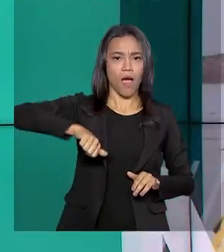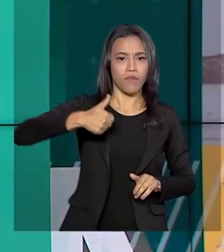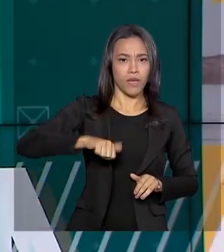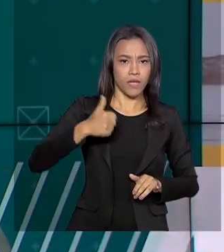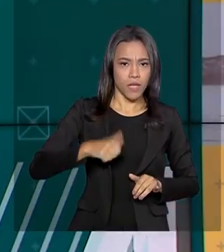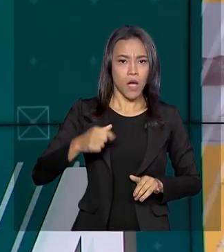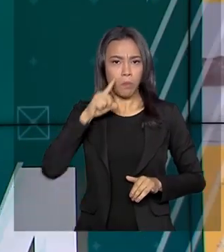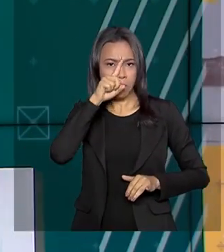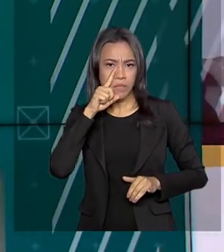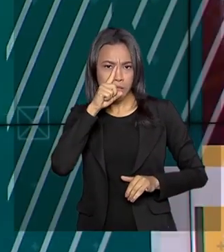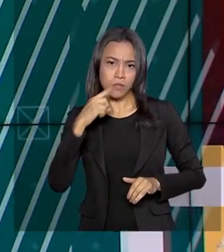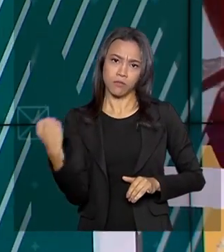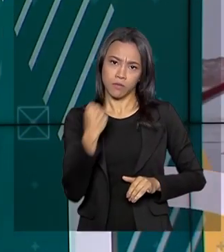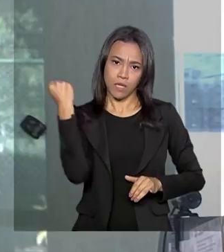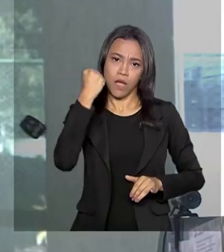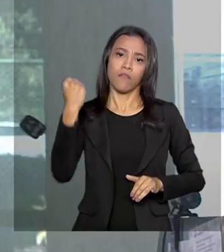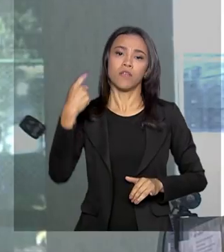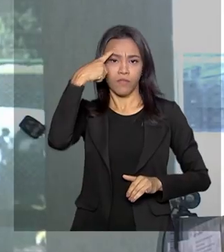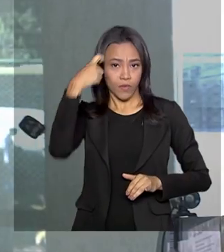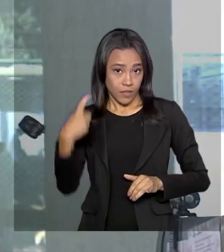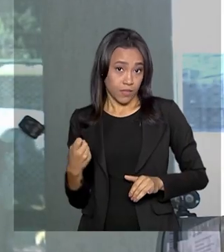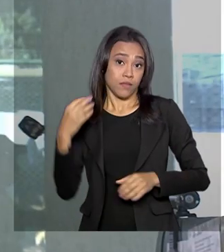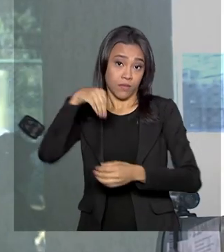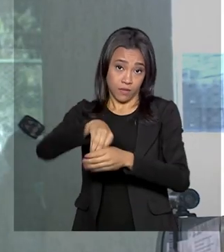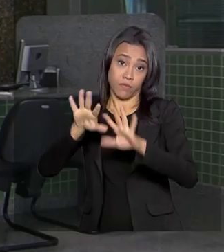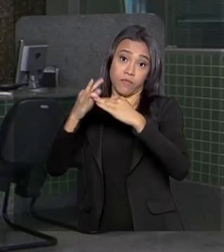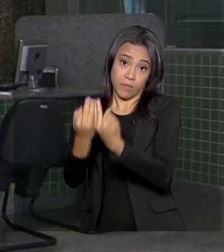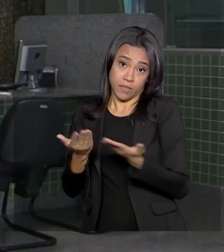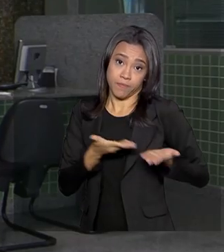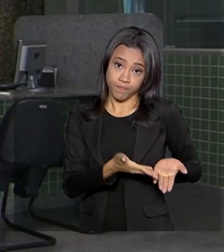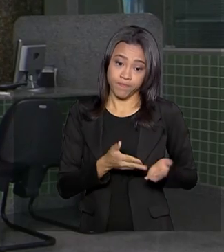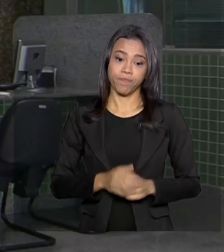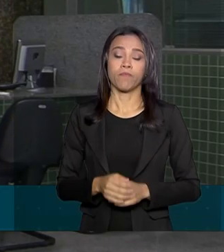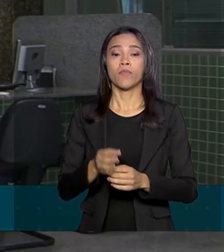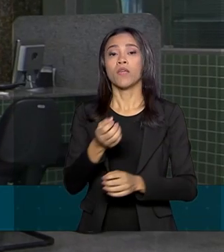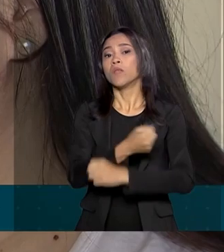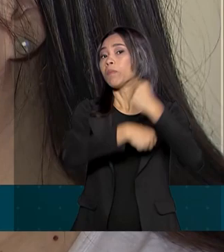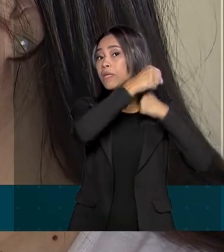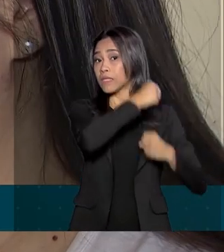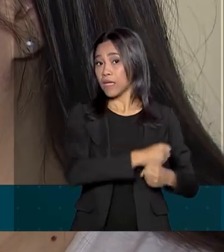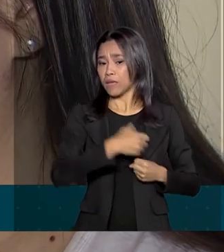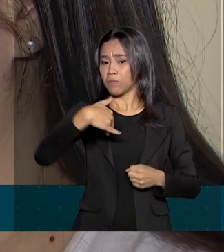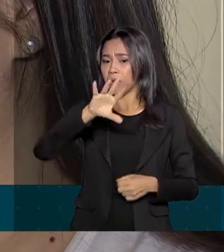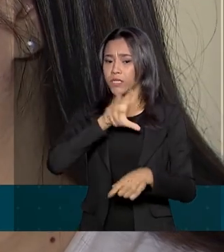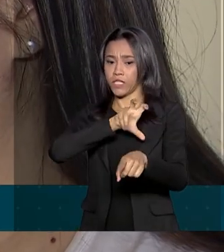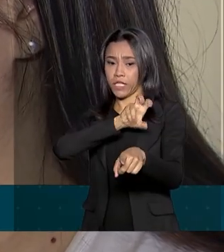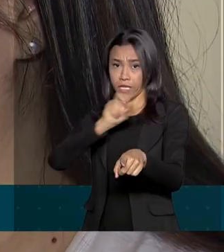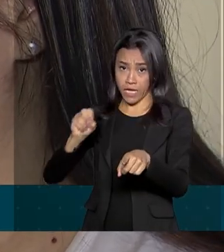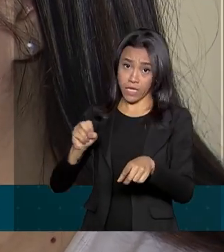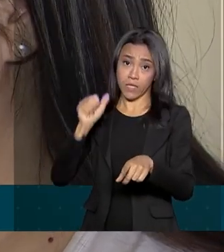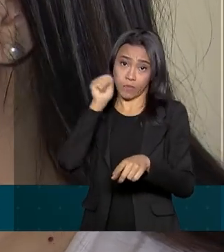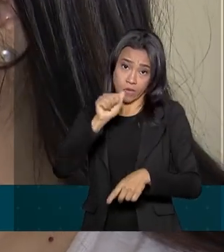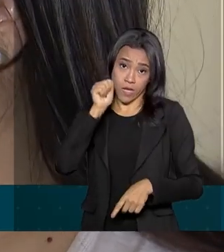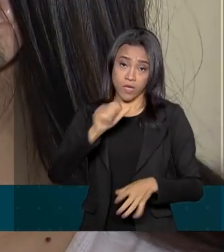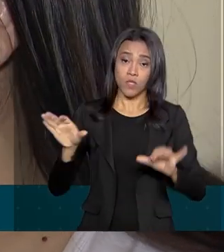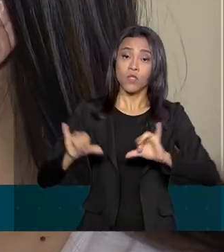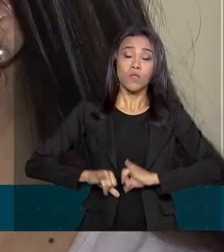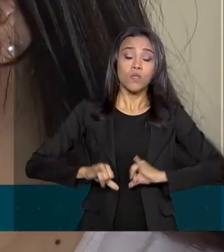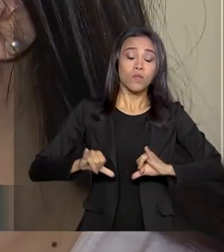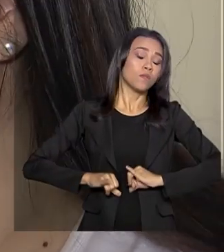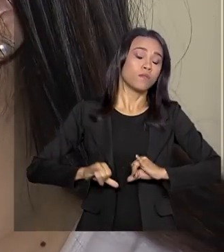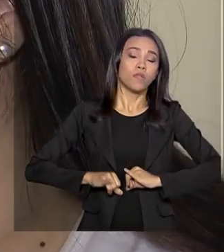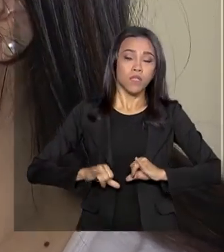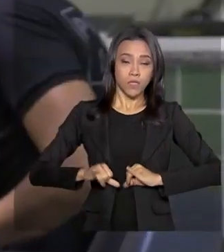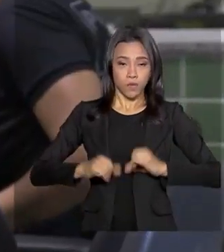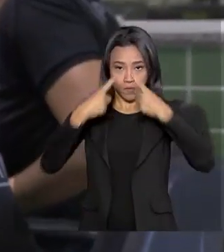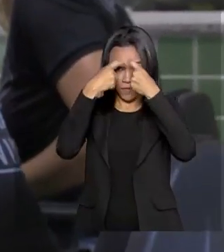da violência doméstica. No ano passado, mais de 500 mulheres sofreram algum tipo de agressão por